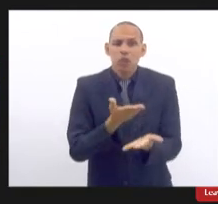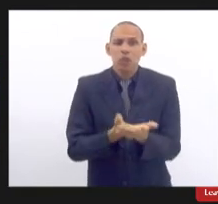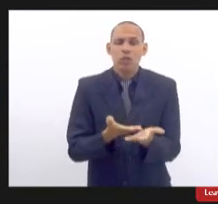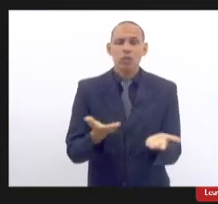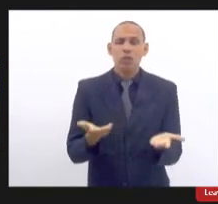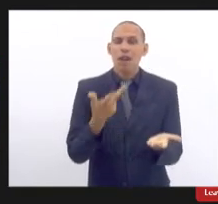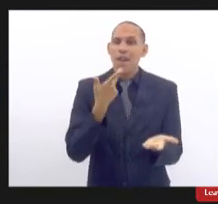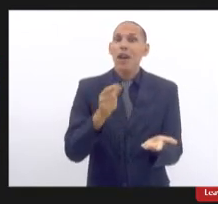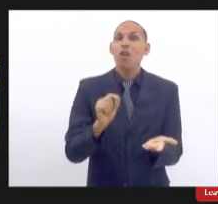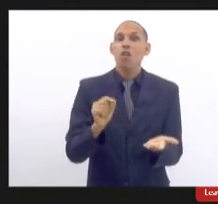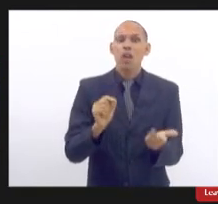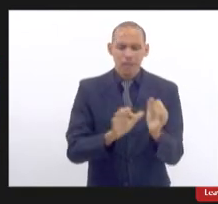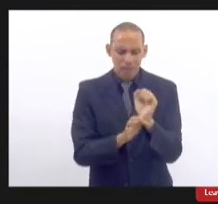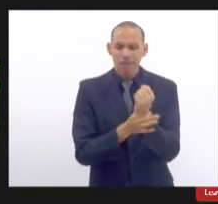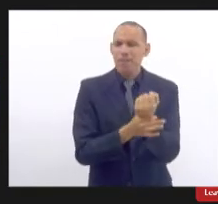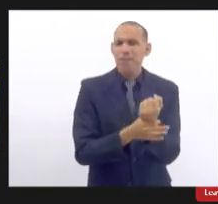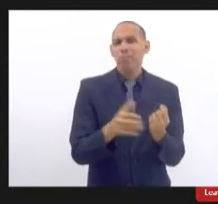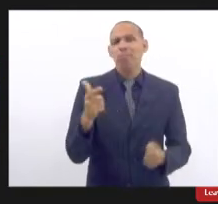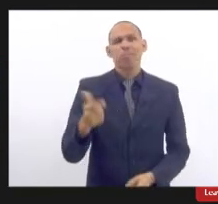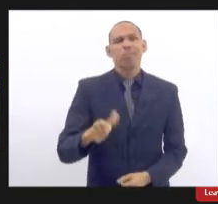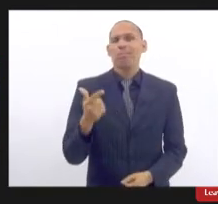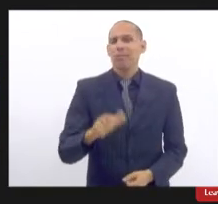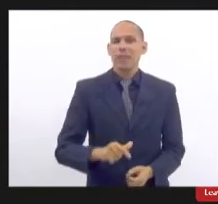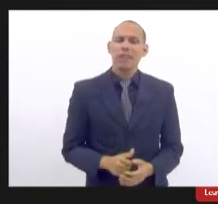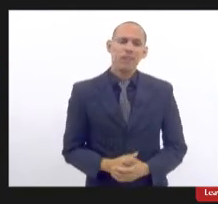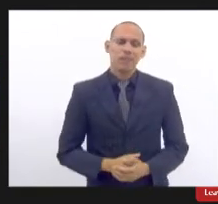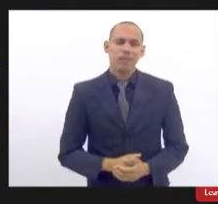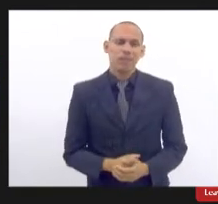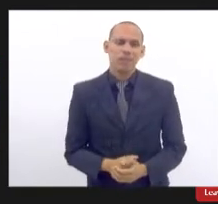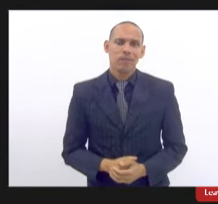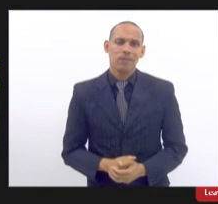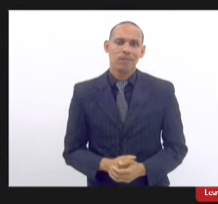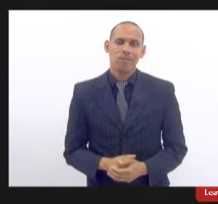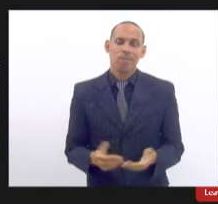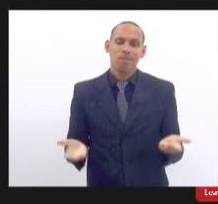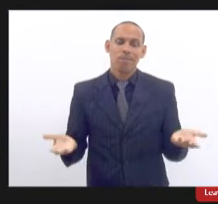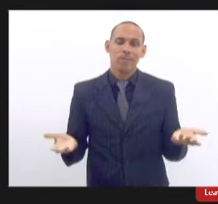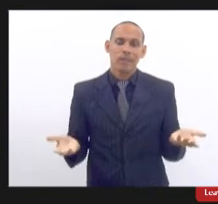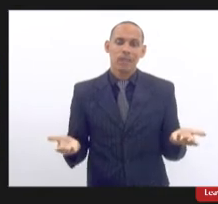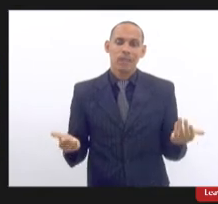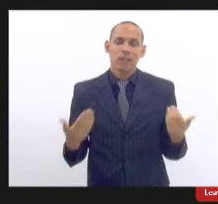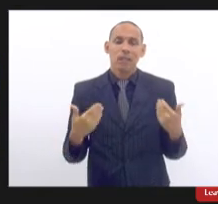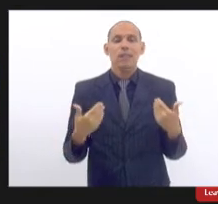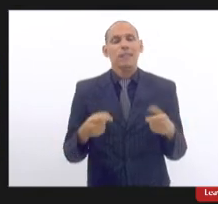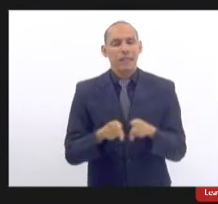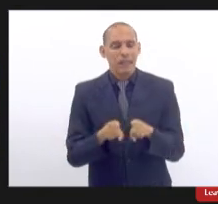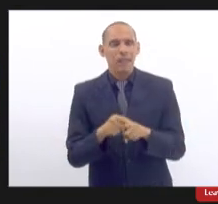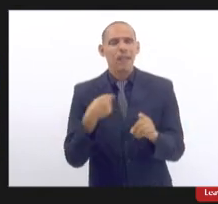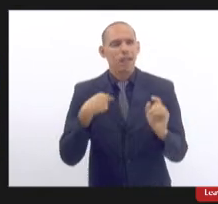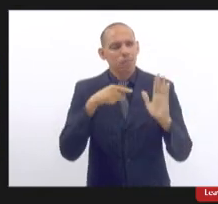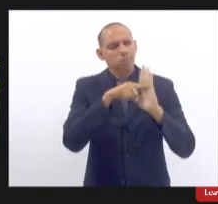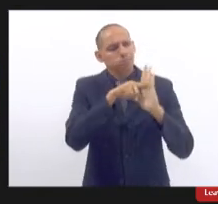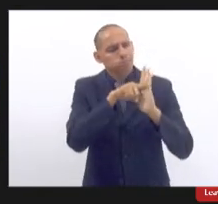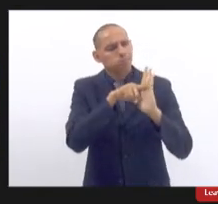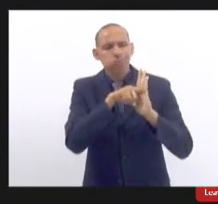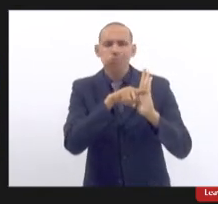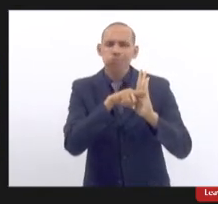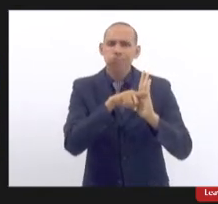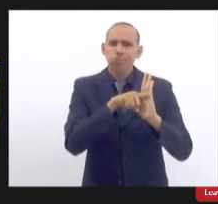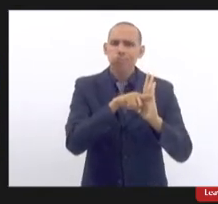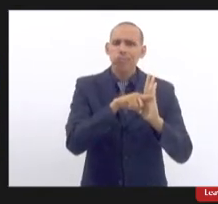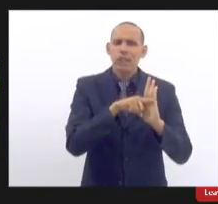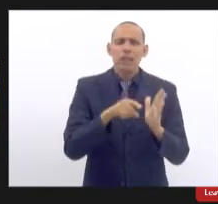diga que ele é seguro então eu fui também investigar no